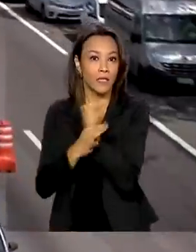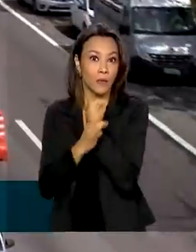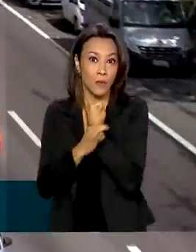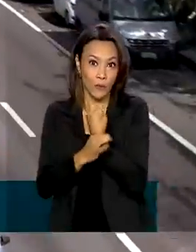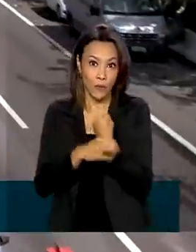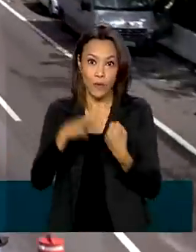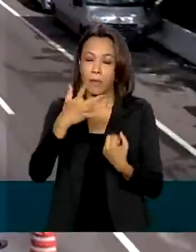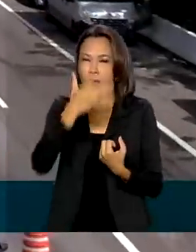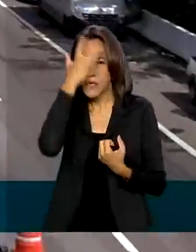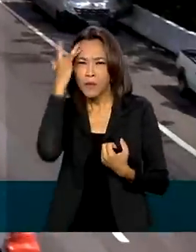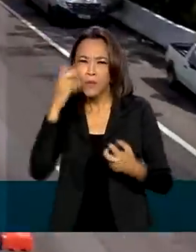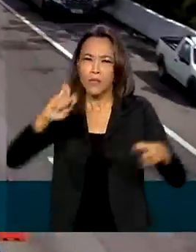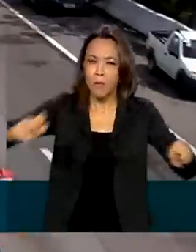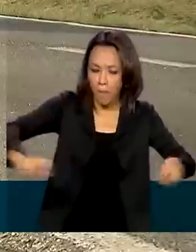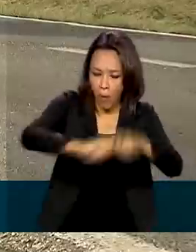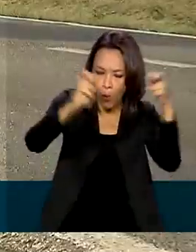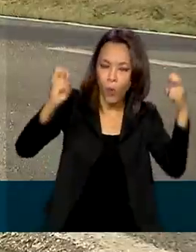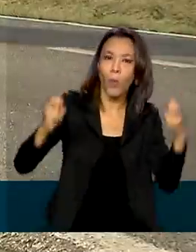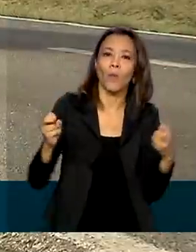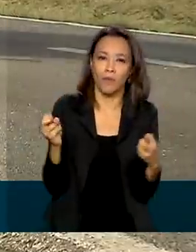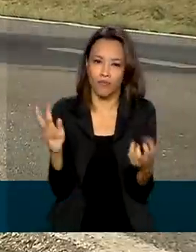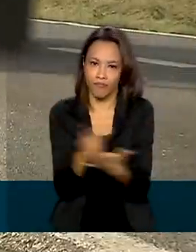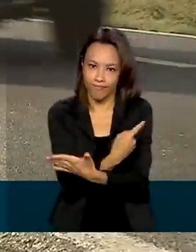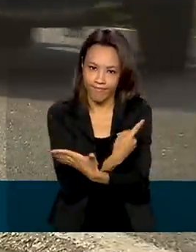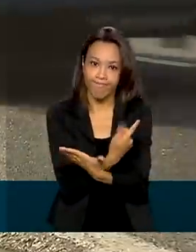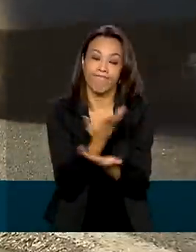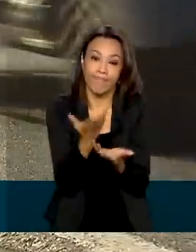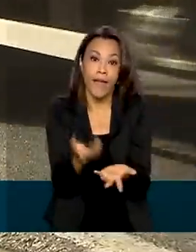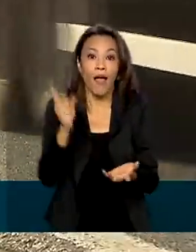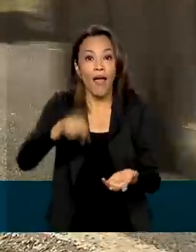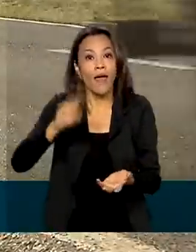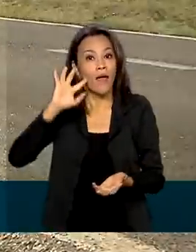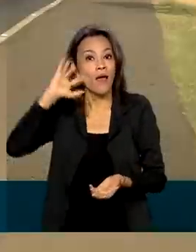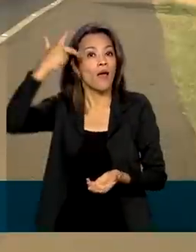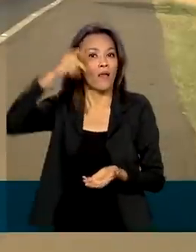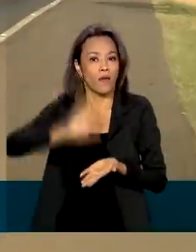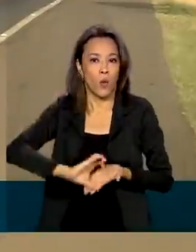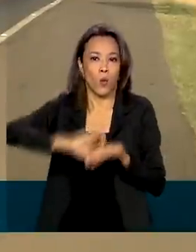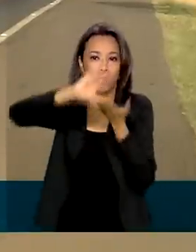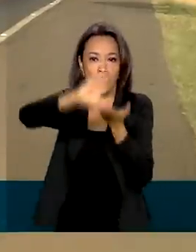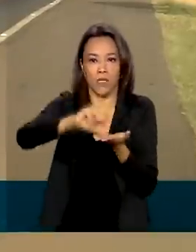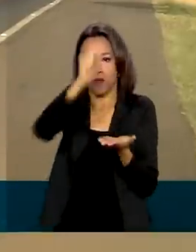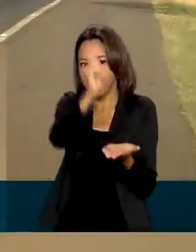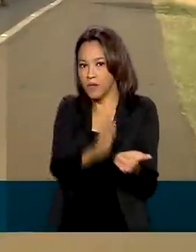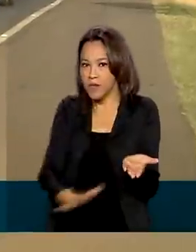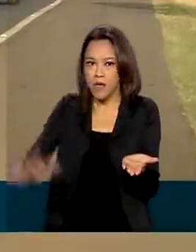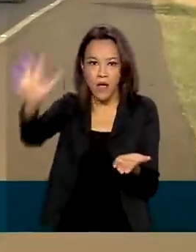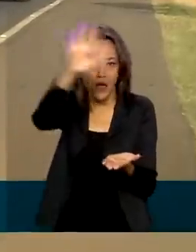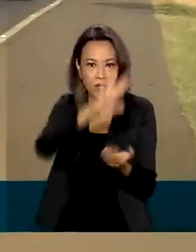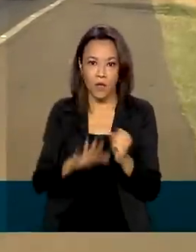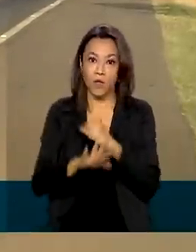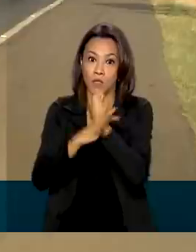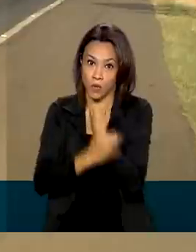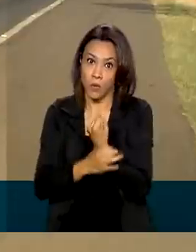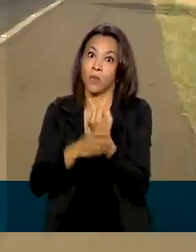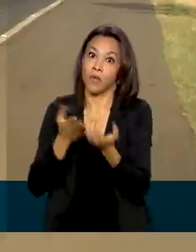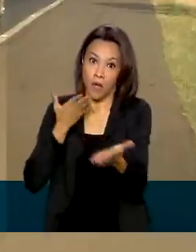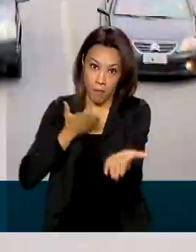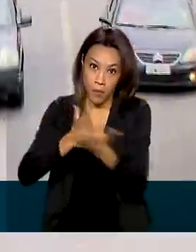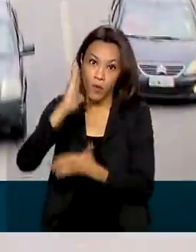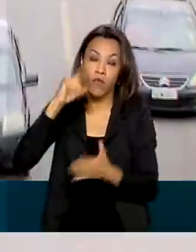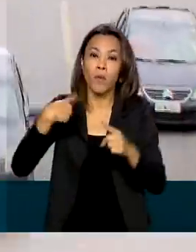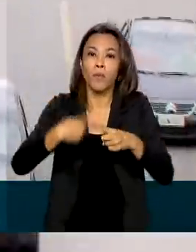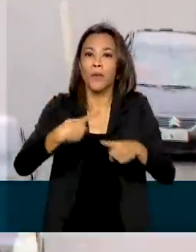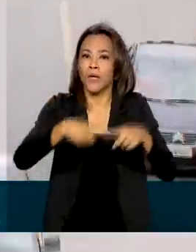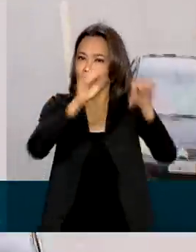vítimas de acidente de trânsito. A decisão é do Conselho Nacional de Seguros Privados, que aprovou a medida, porque o sistema